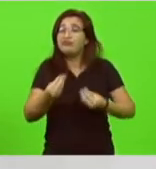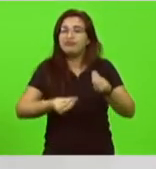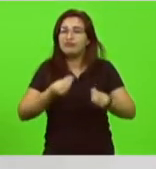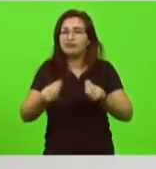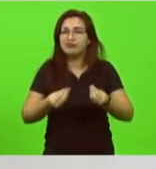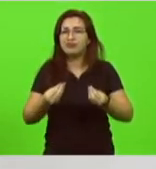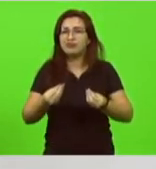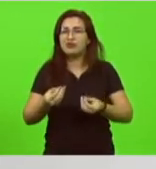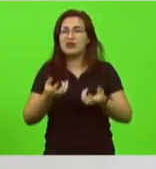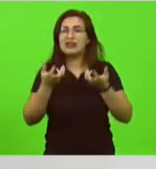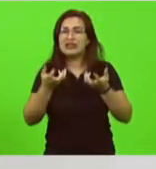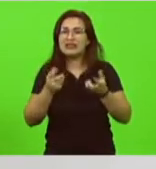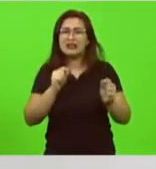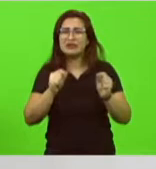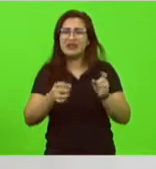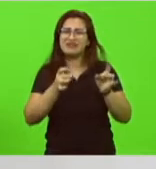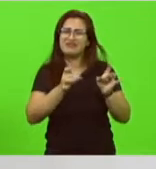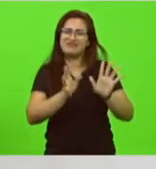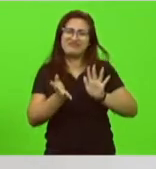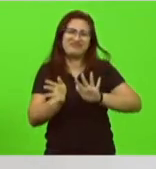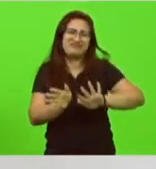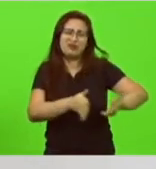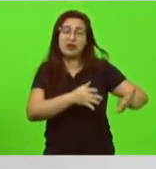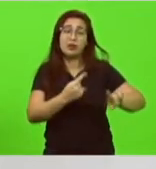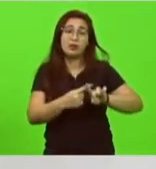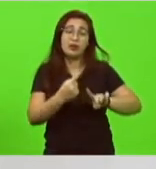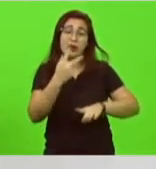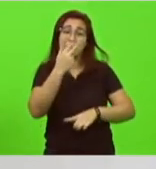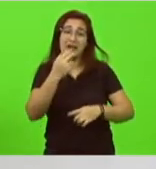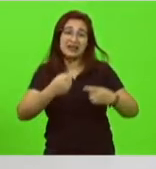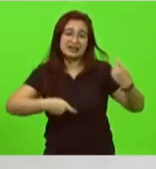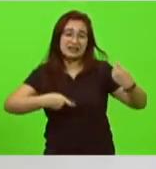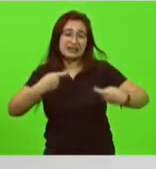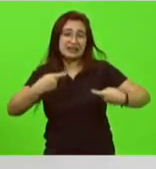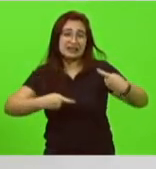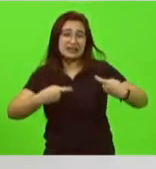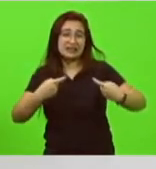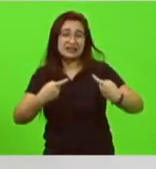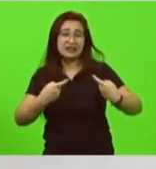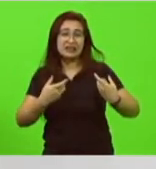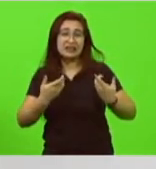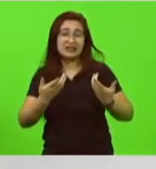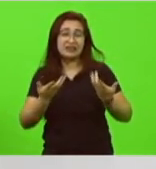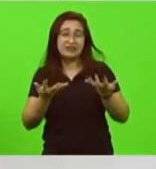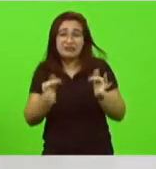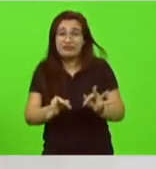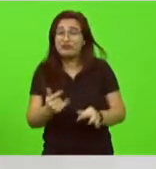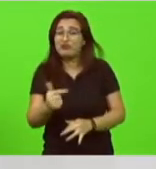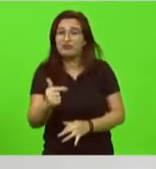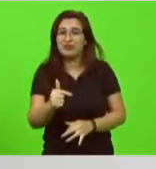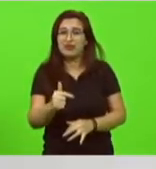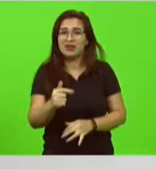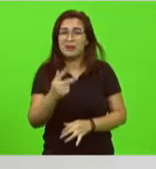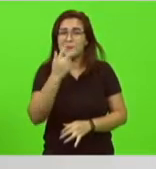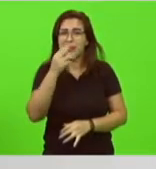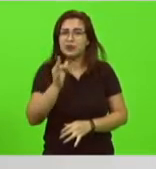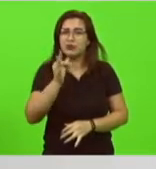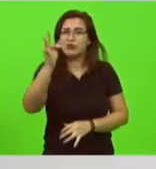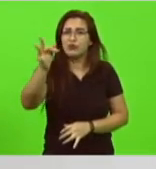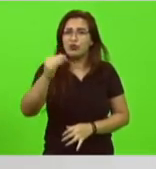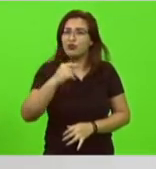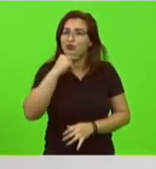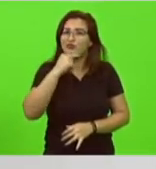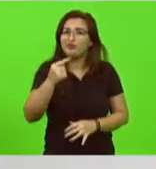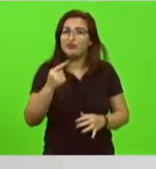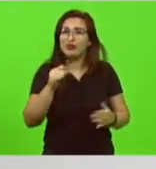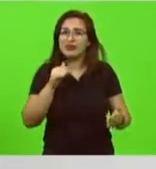tentados a isso por parecer que a nossa guerra ela não tem fim que é um horizonte impossível de ser alcançado